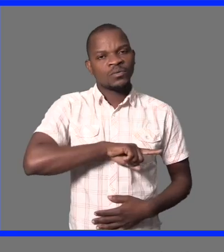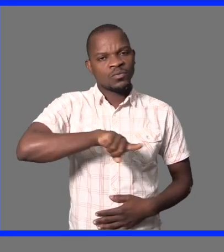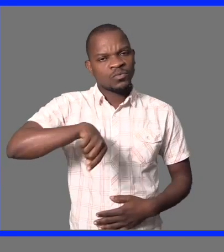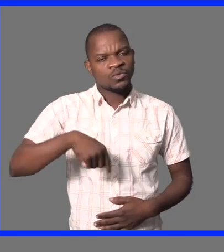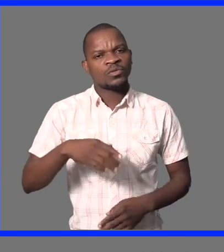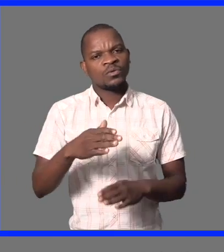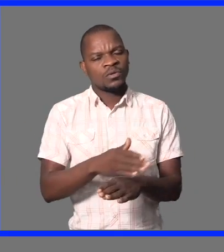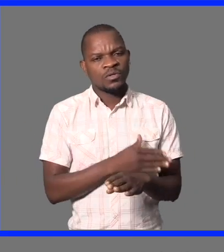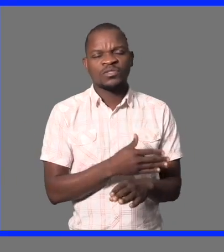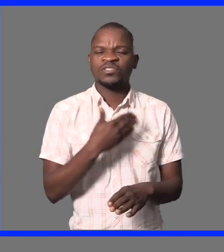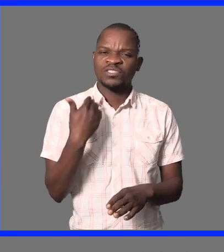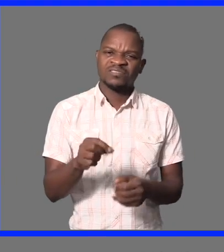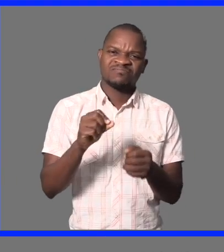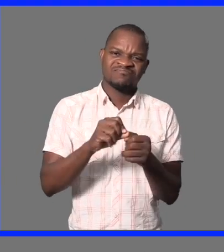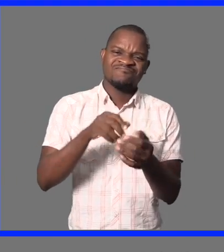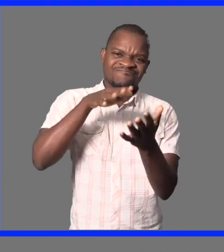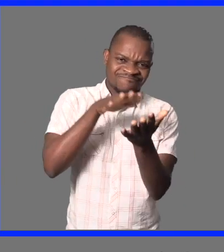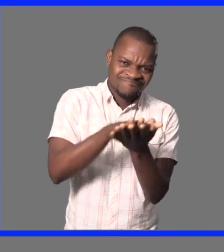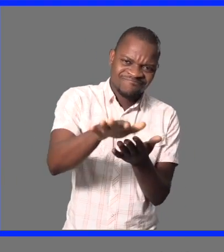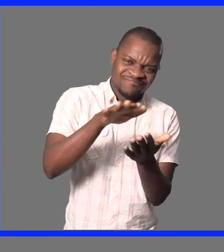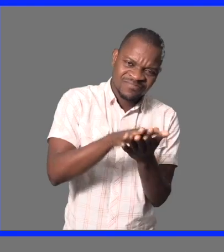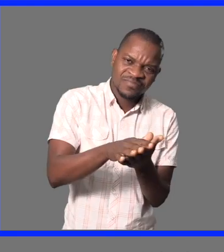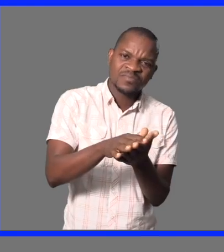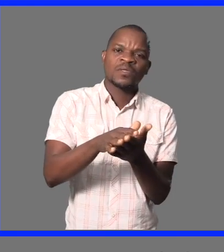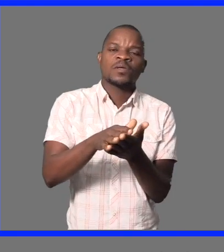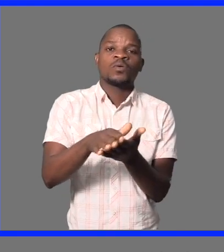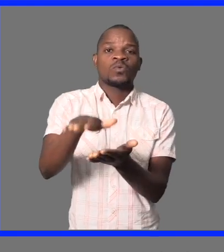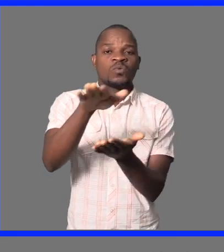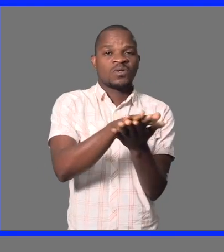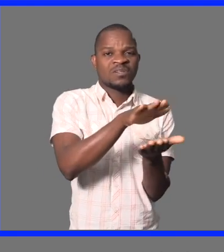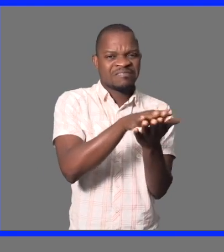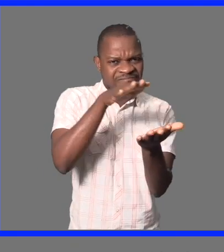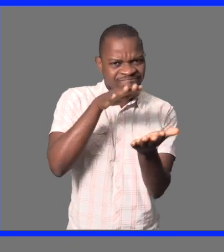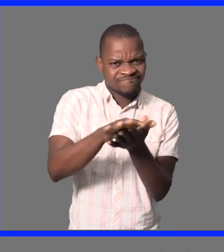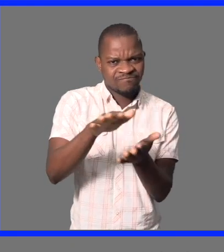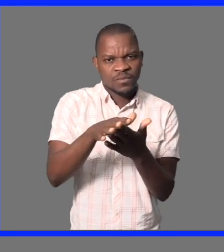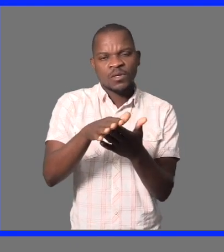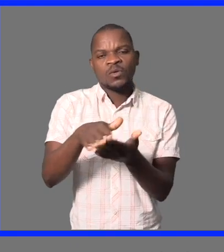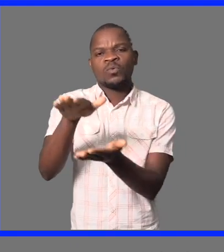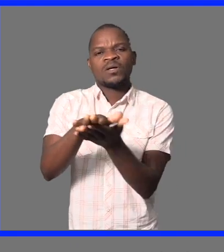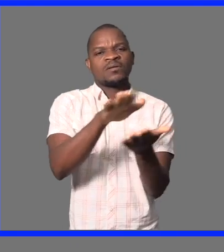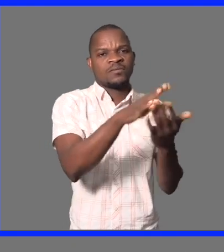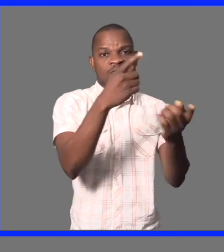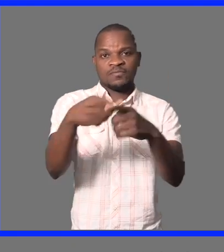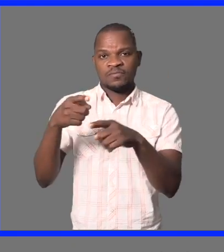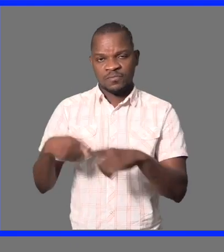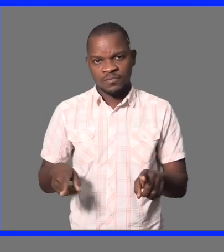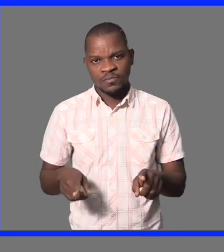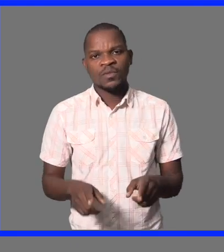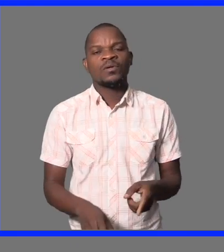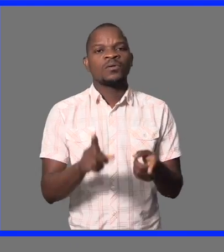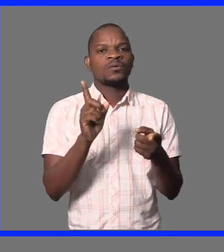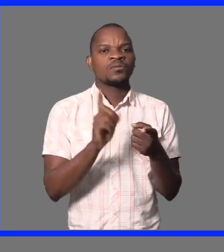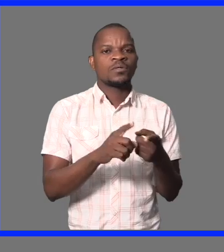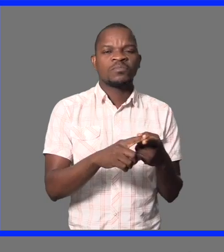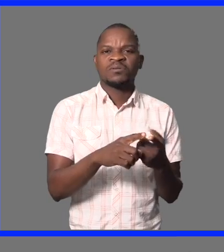Nós fizemos palestras, construções, sensibilização ativa de povoado em povoado. Nós